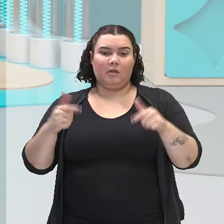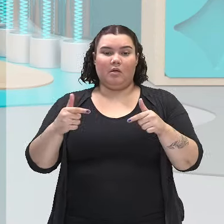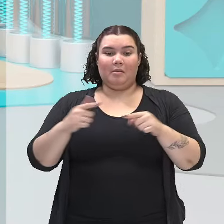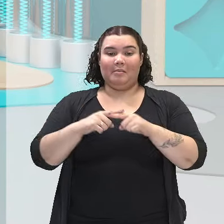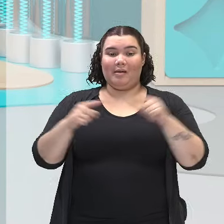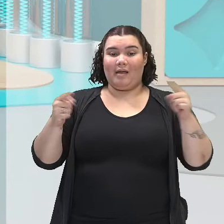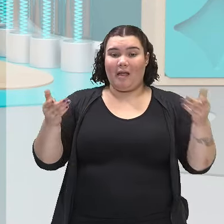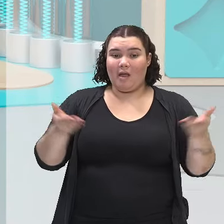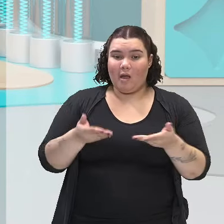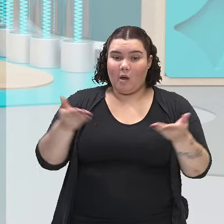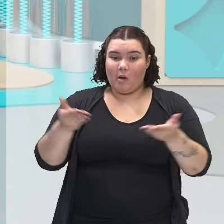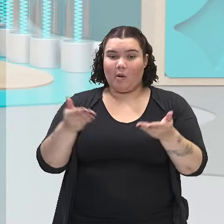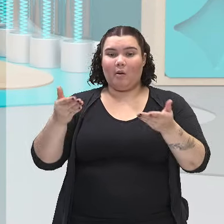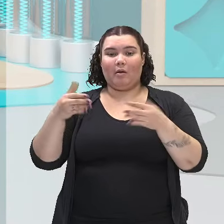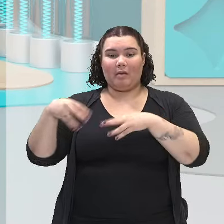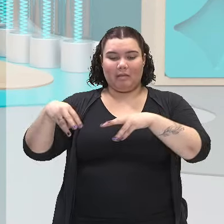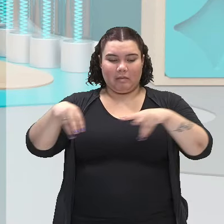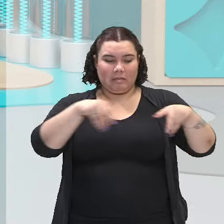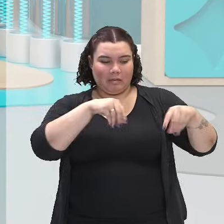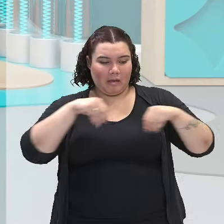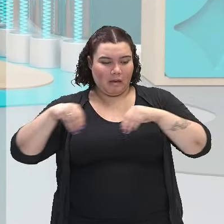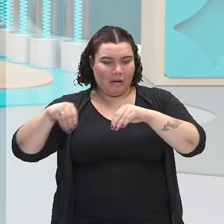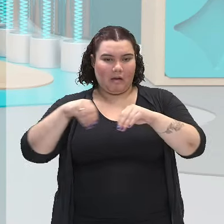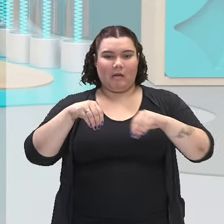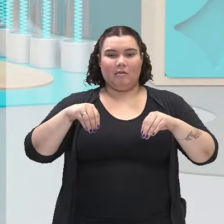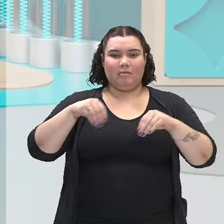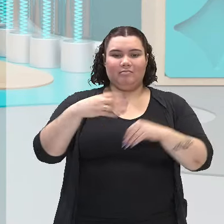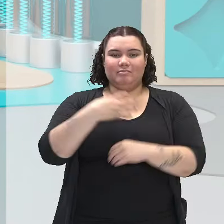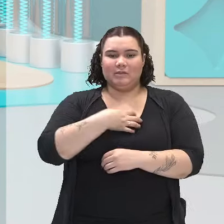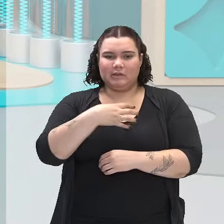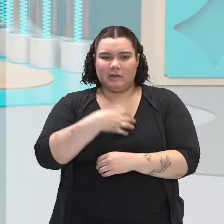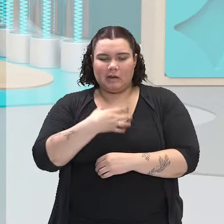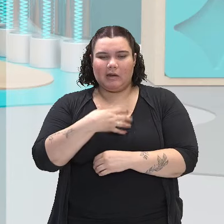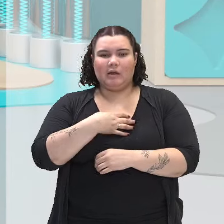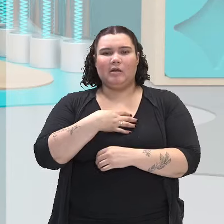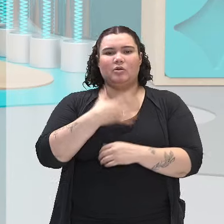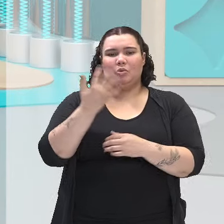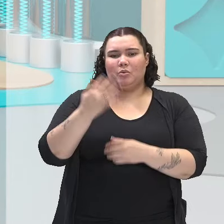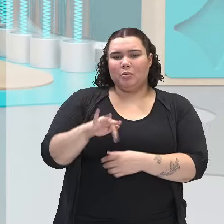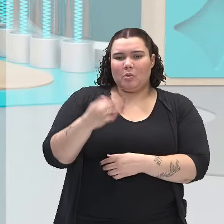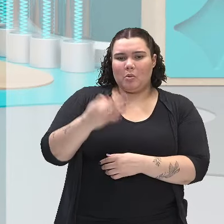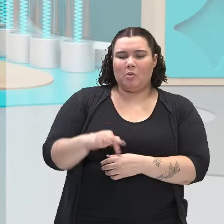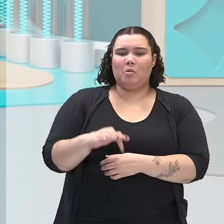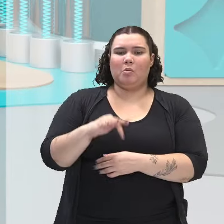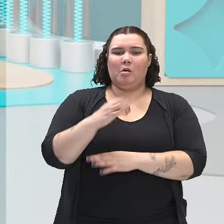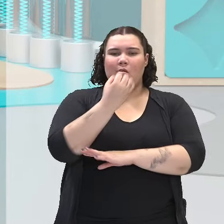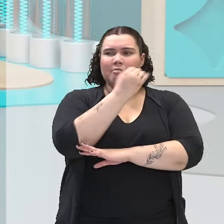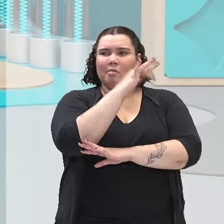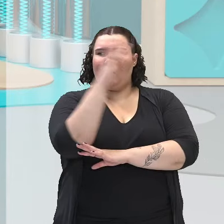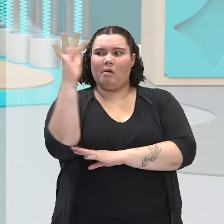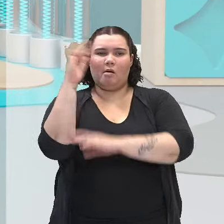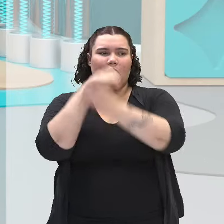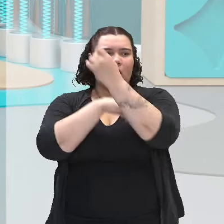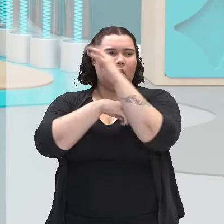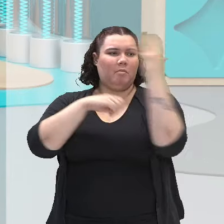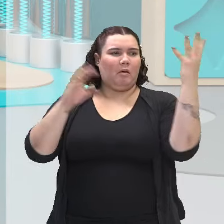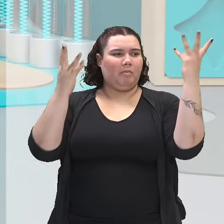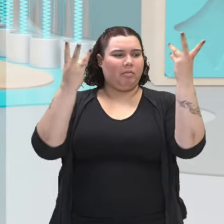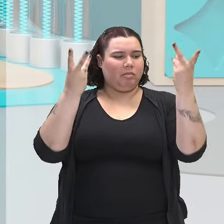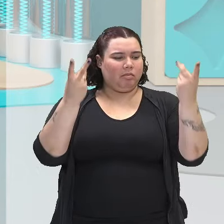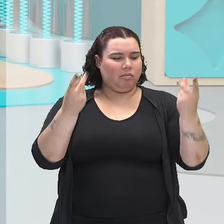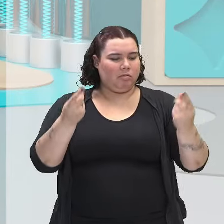agora, toda a terra sente a dor, as cinzas, a morte